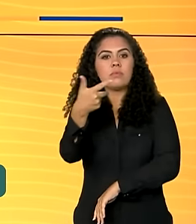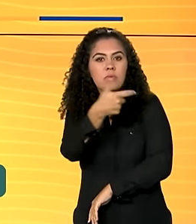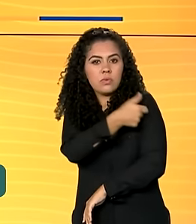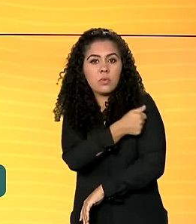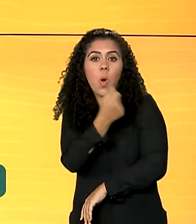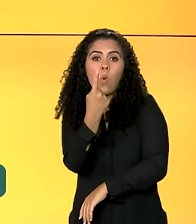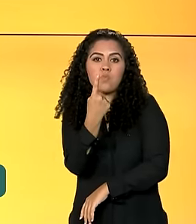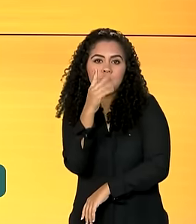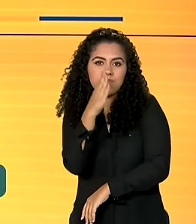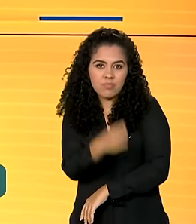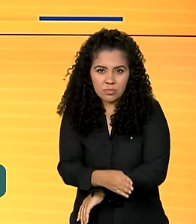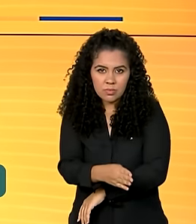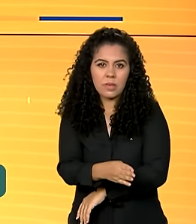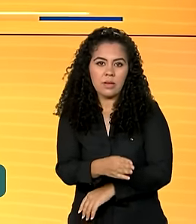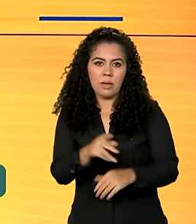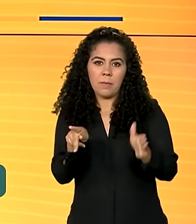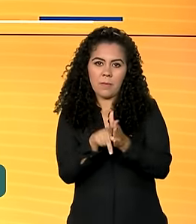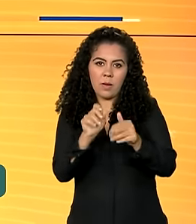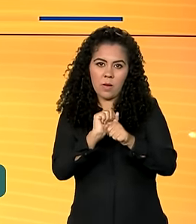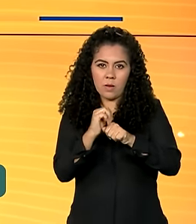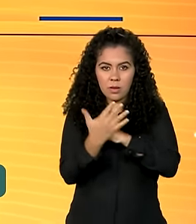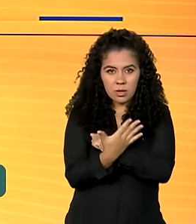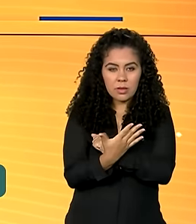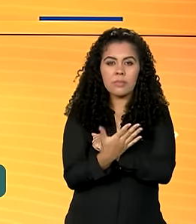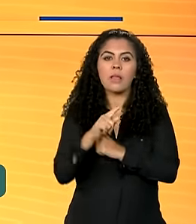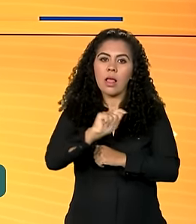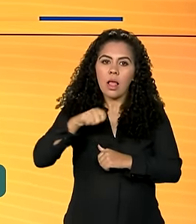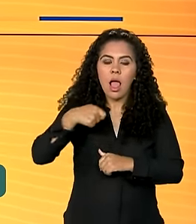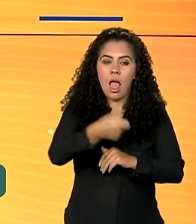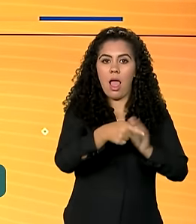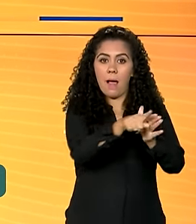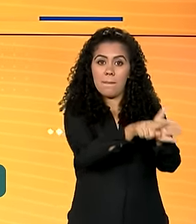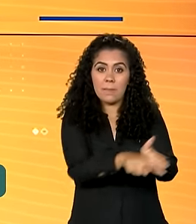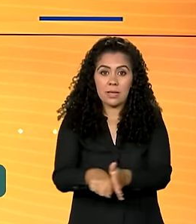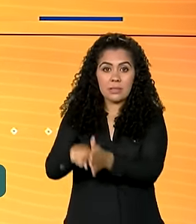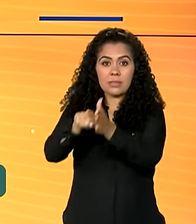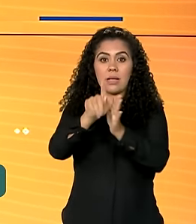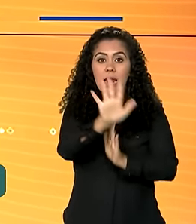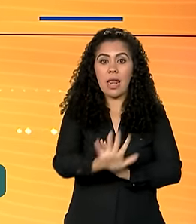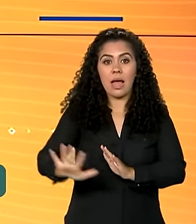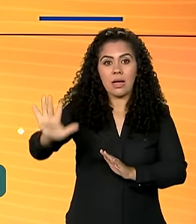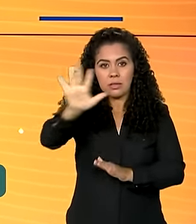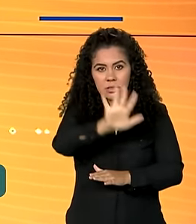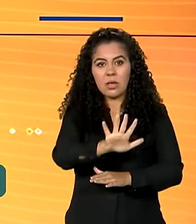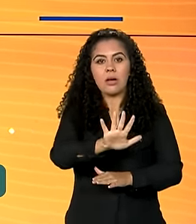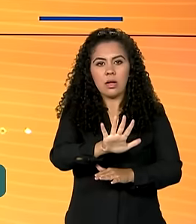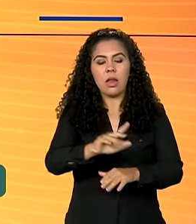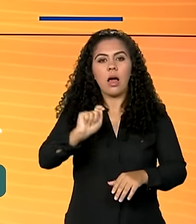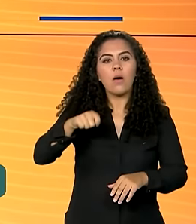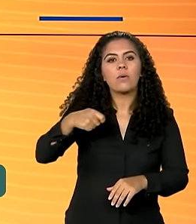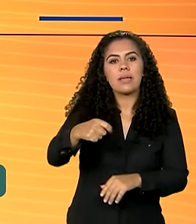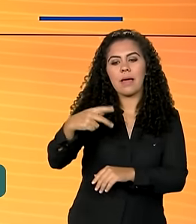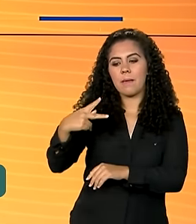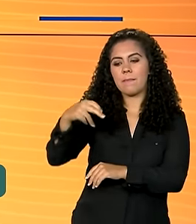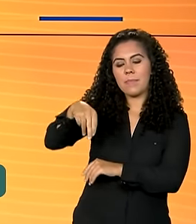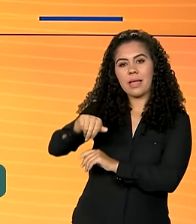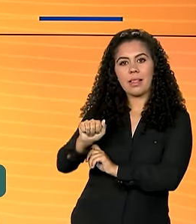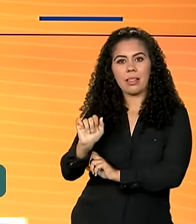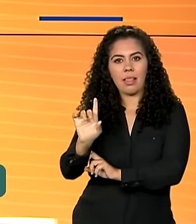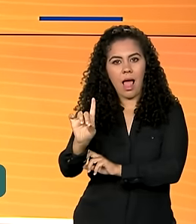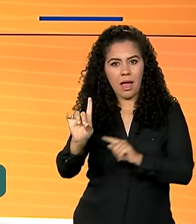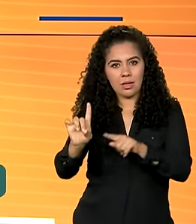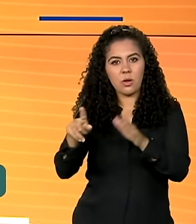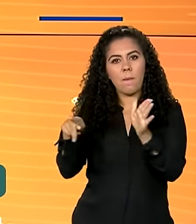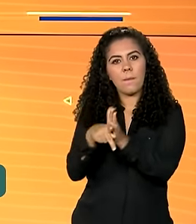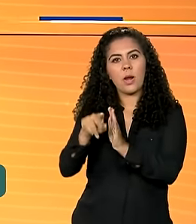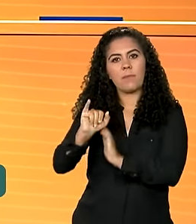uma dose da vacina contra a Covid-19. É o que mostra a Pesquisa Nacional por Amostra de Domicílios Contínua, a PNAD